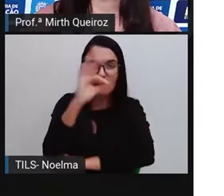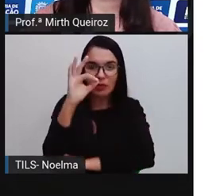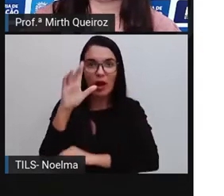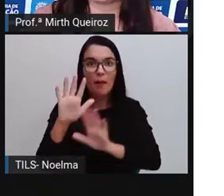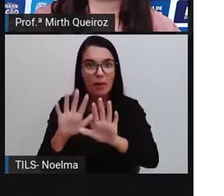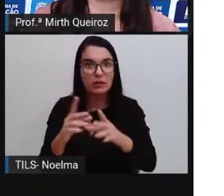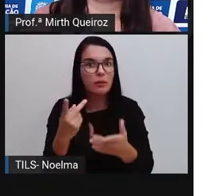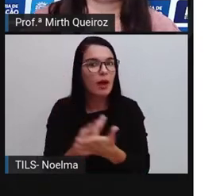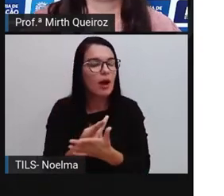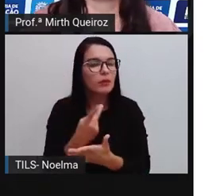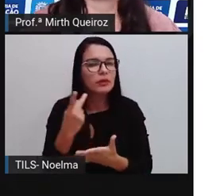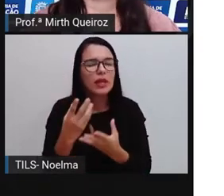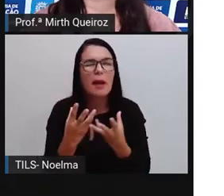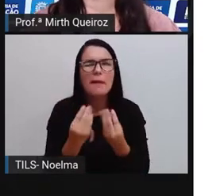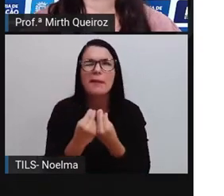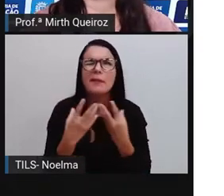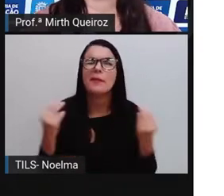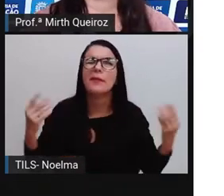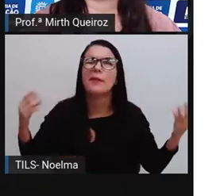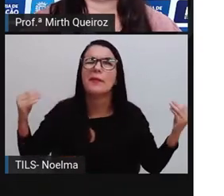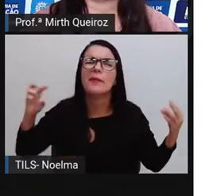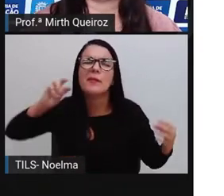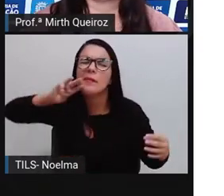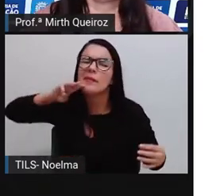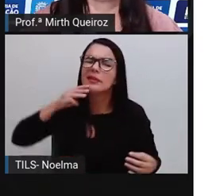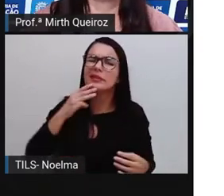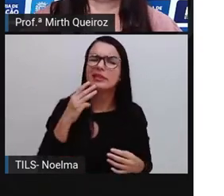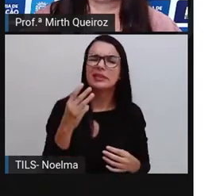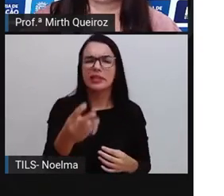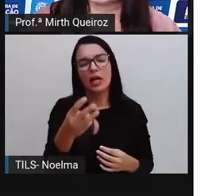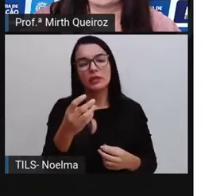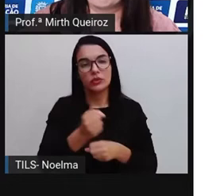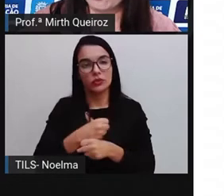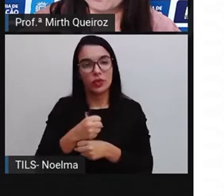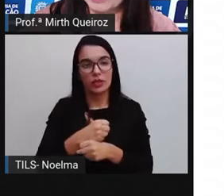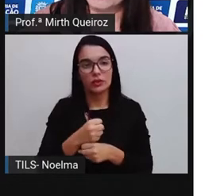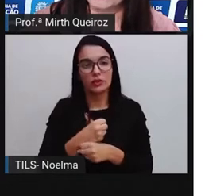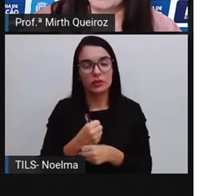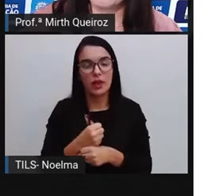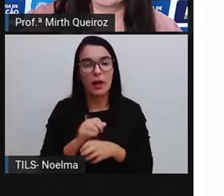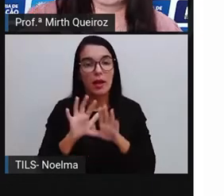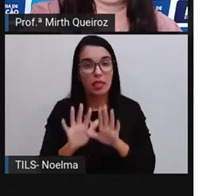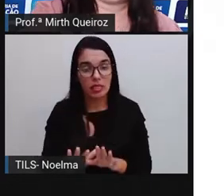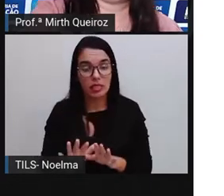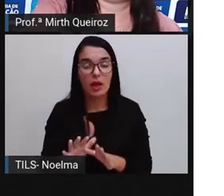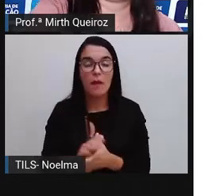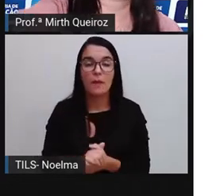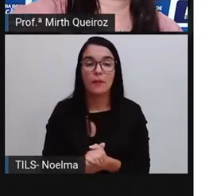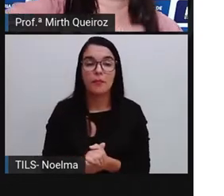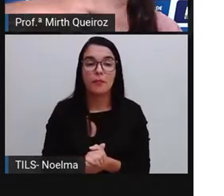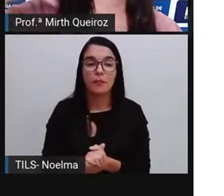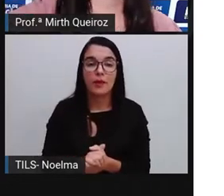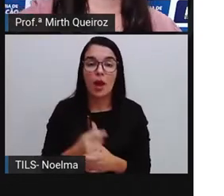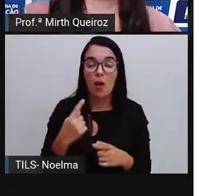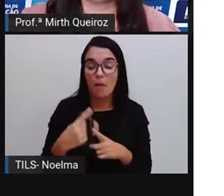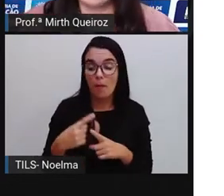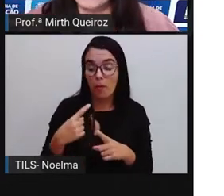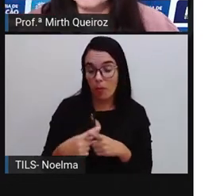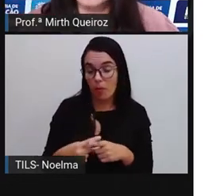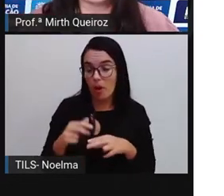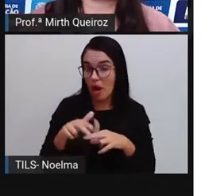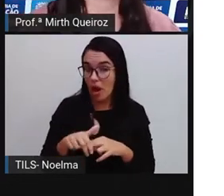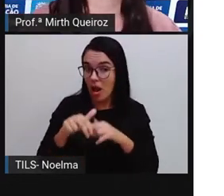-se milhares de anos para ele ser formado. Por ele ser formado, ao longo de